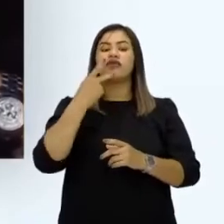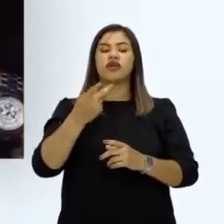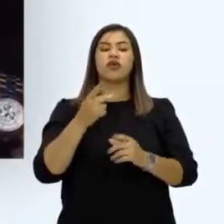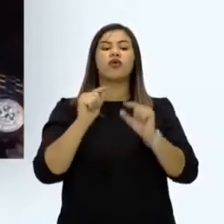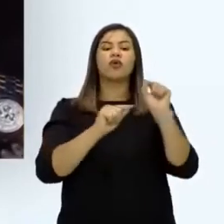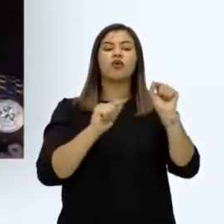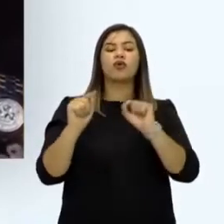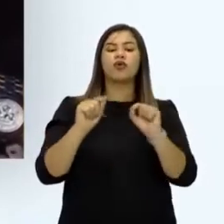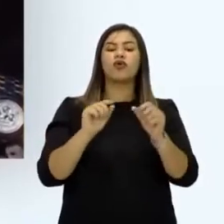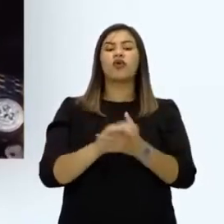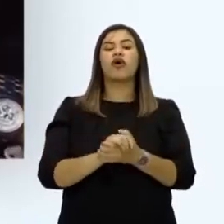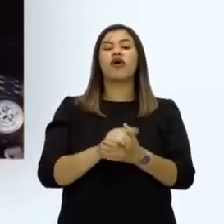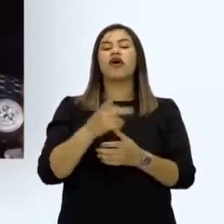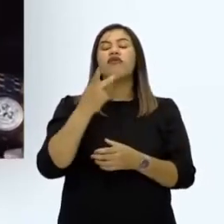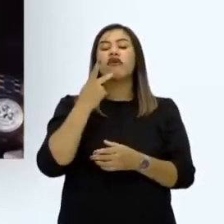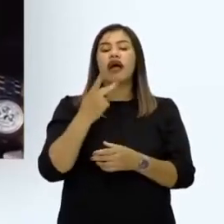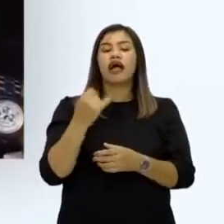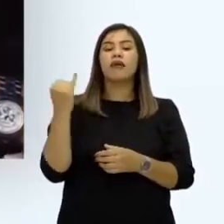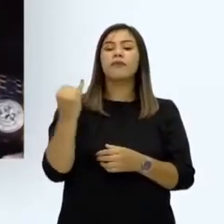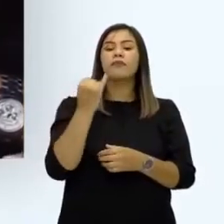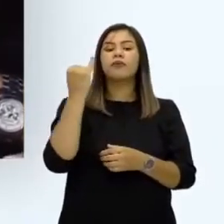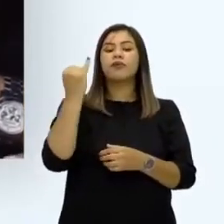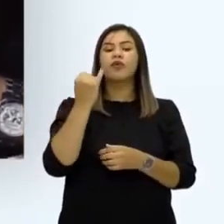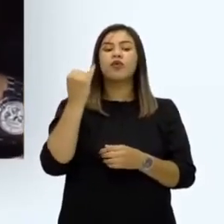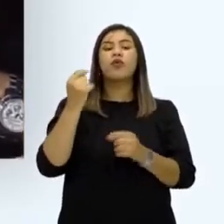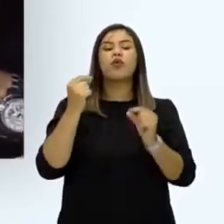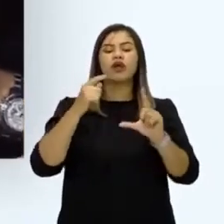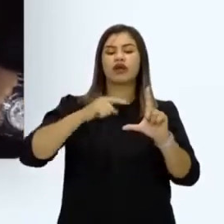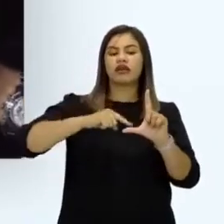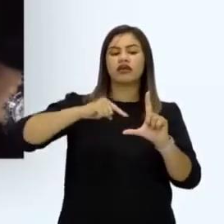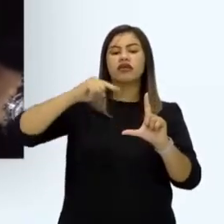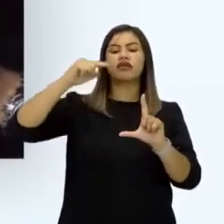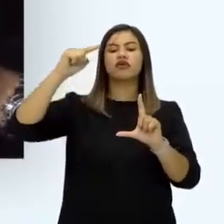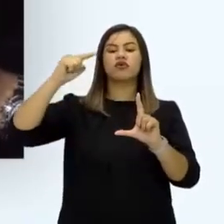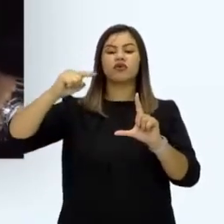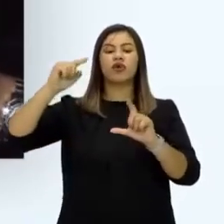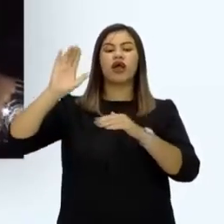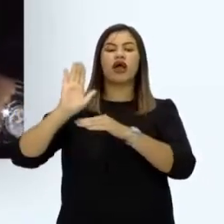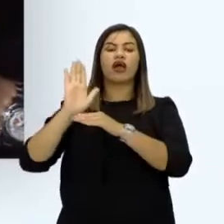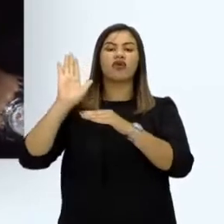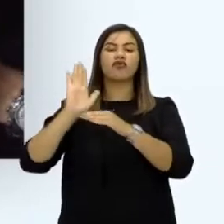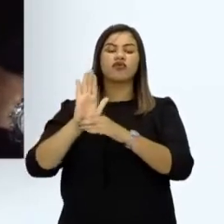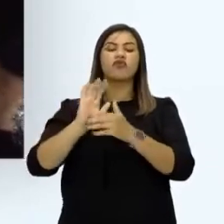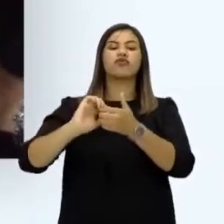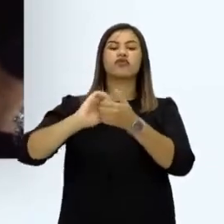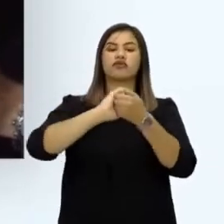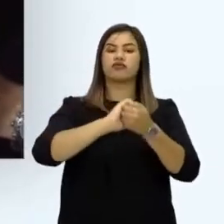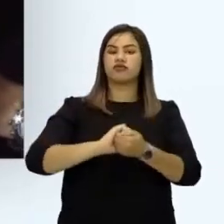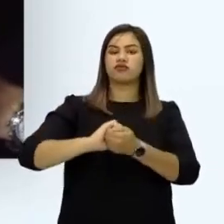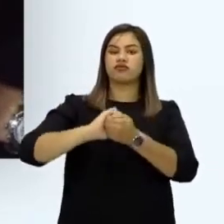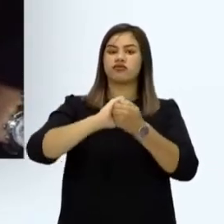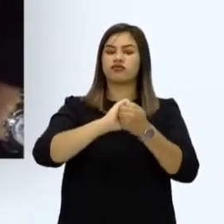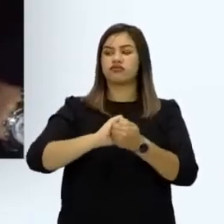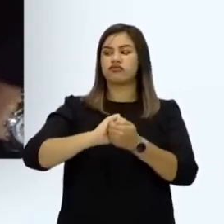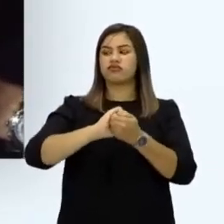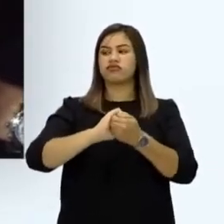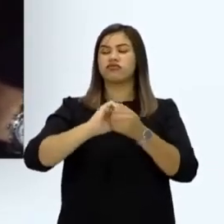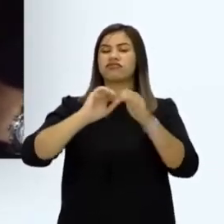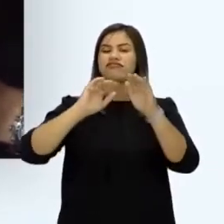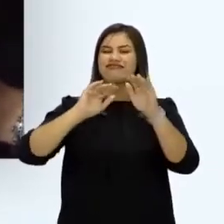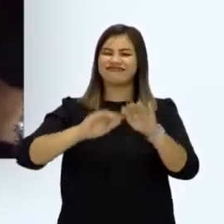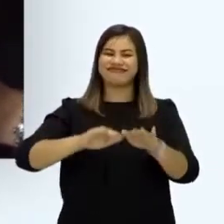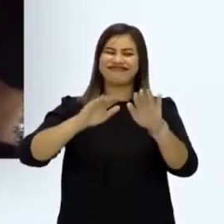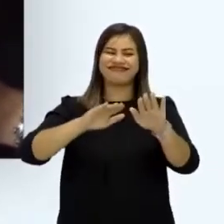Falamos sobre a importância de manter até aumentar a colaboração entre o Reino Unido e o Brasil em